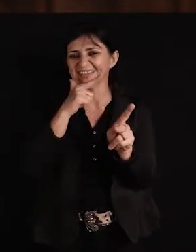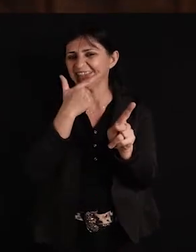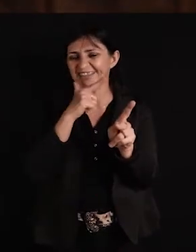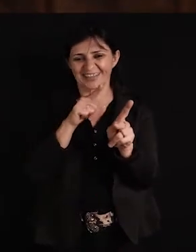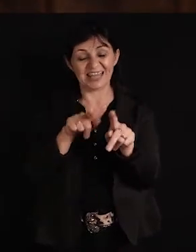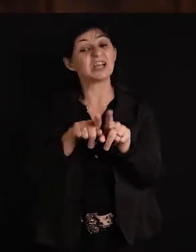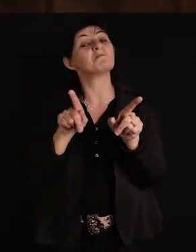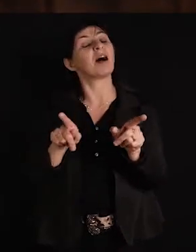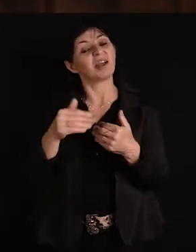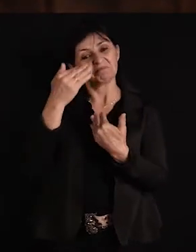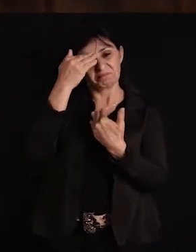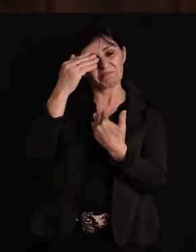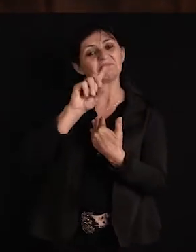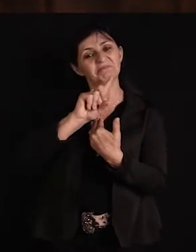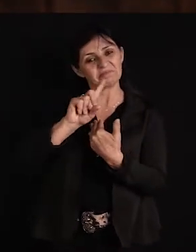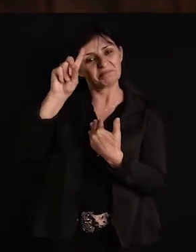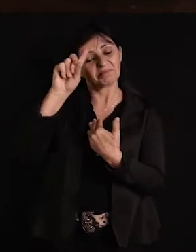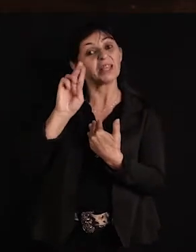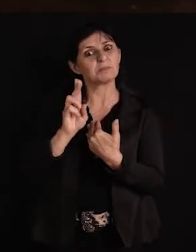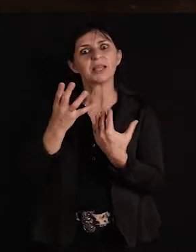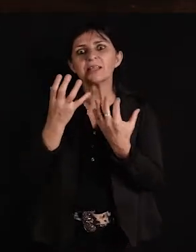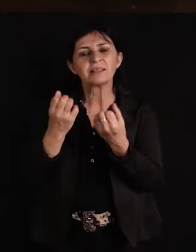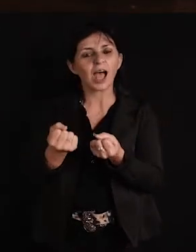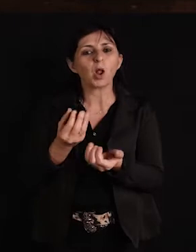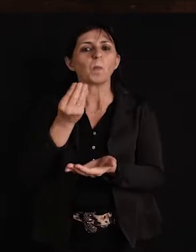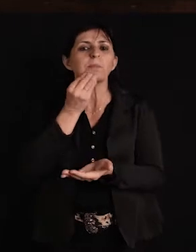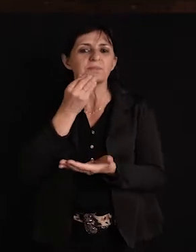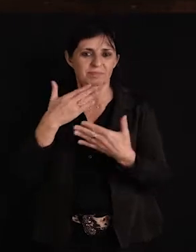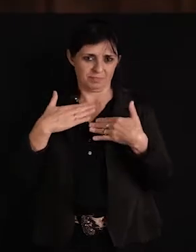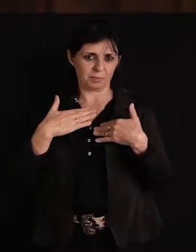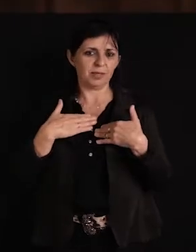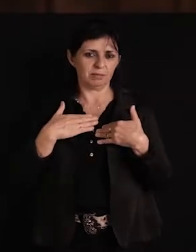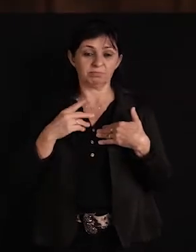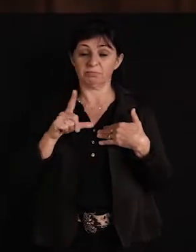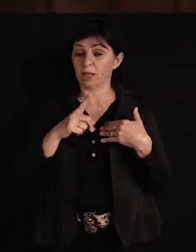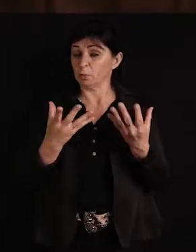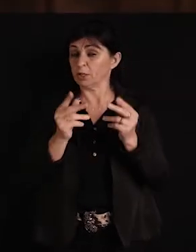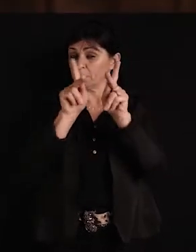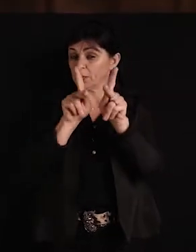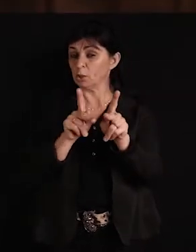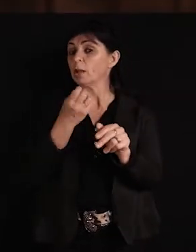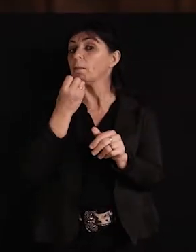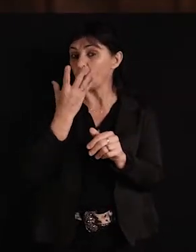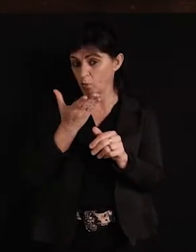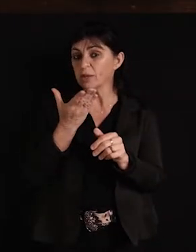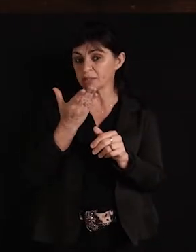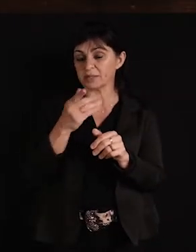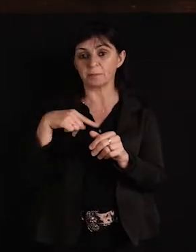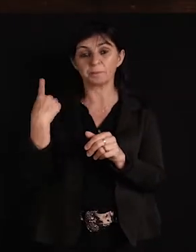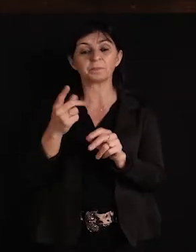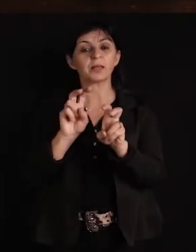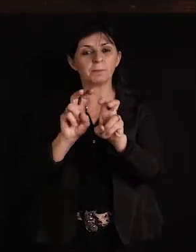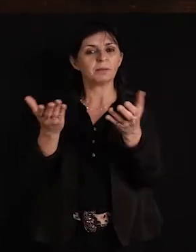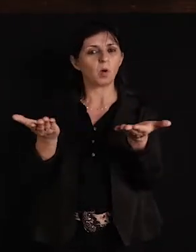Mas, graças a Deus, sempre deram oportunidade. Existem muitas pessoas boas que, quando a gente vê hoje uma